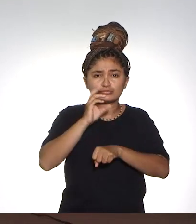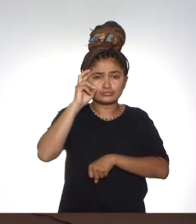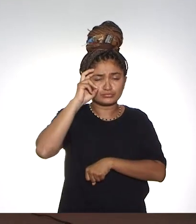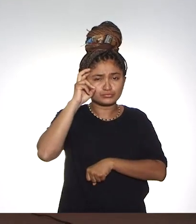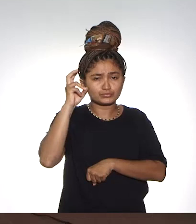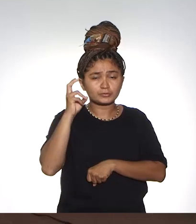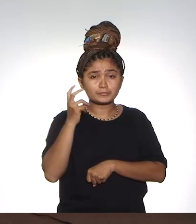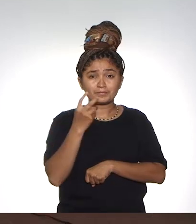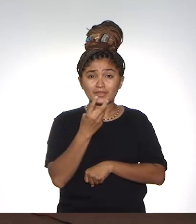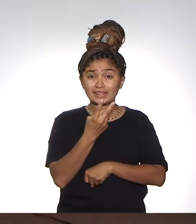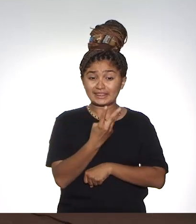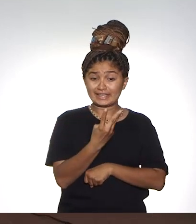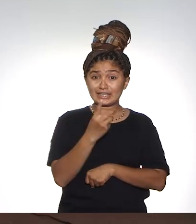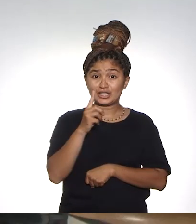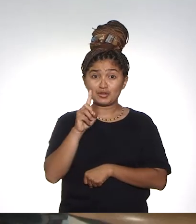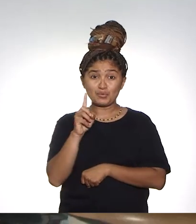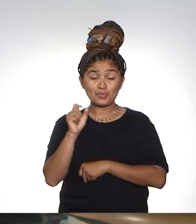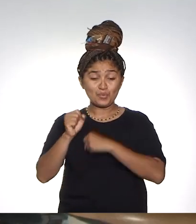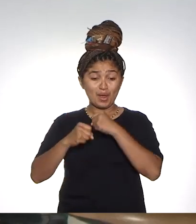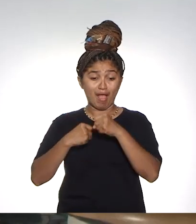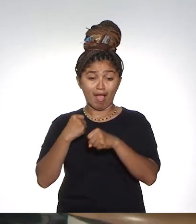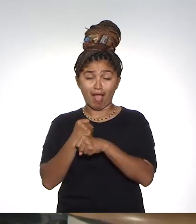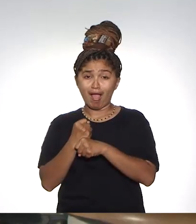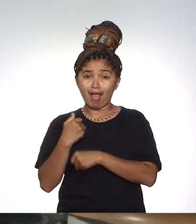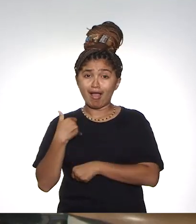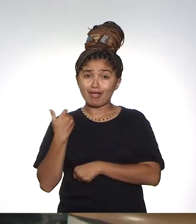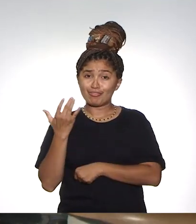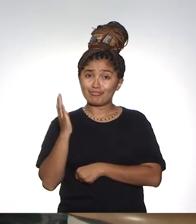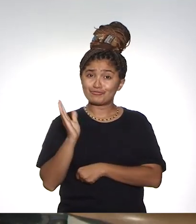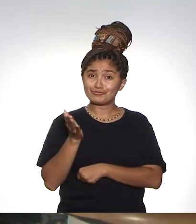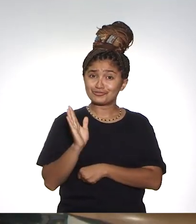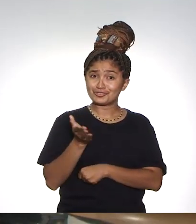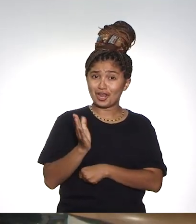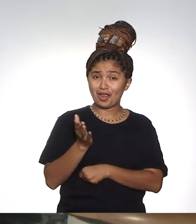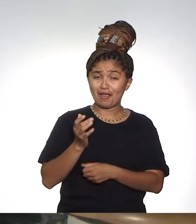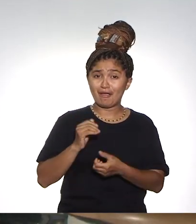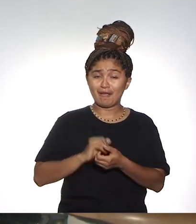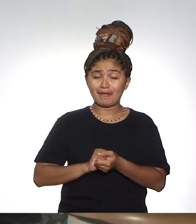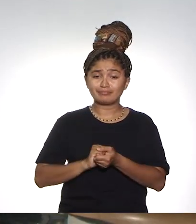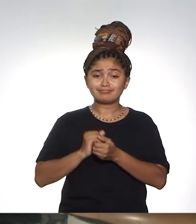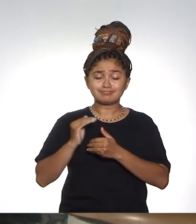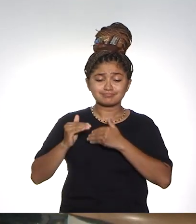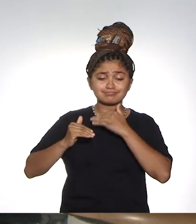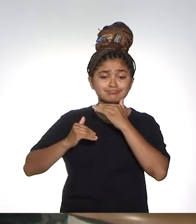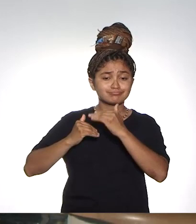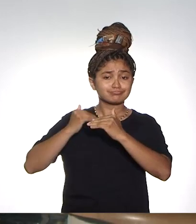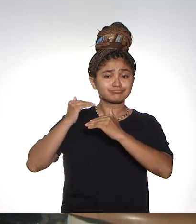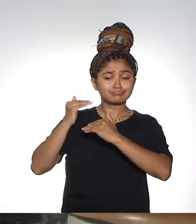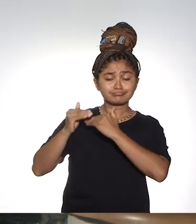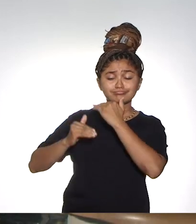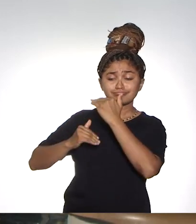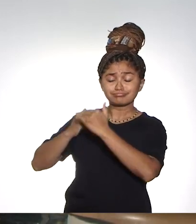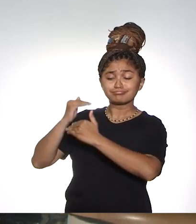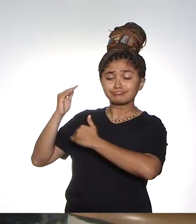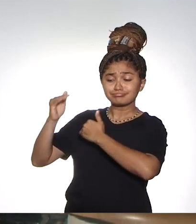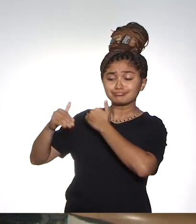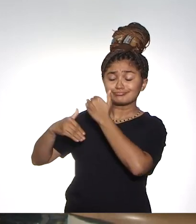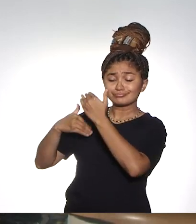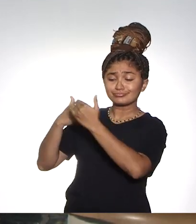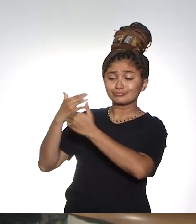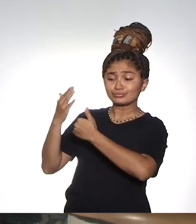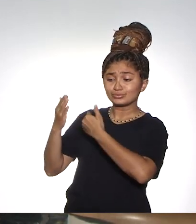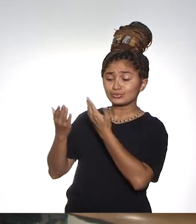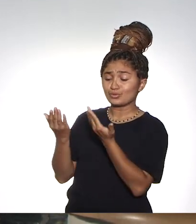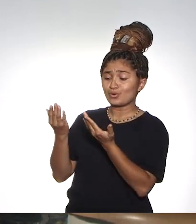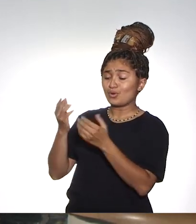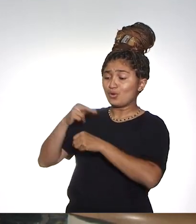faz o nosso trepé muito forte. São 31 anos de existência, contribuindo bastante para o crescimento daqui do